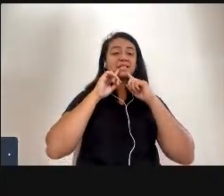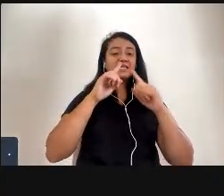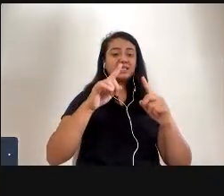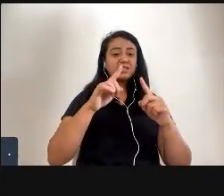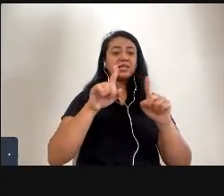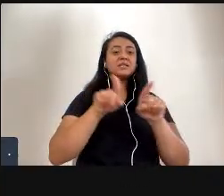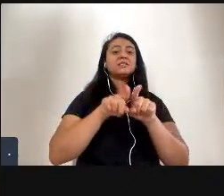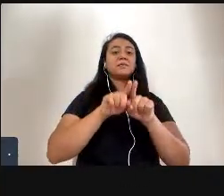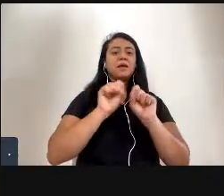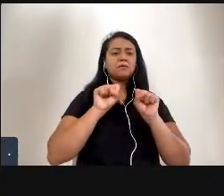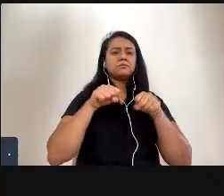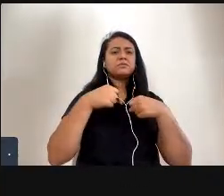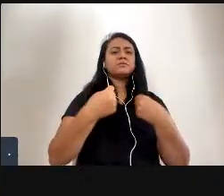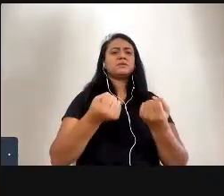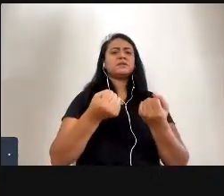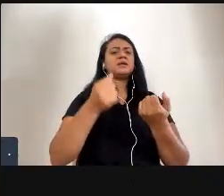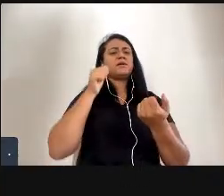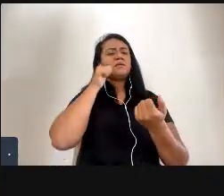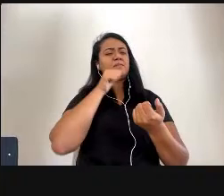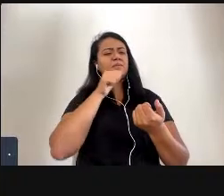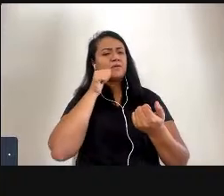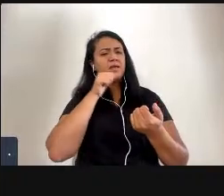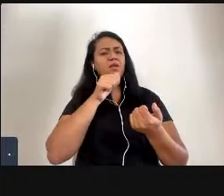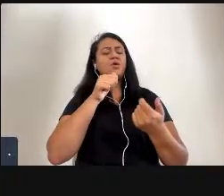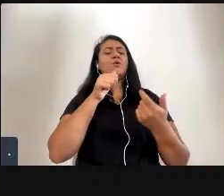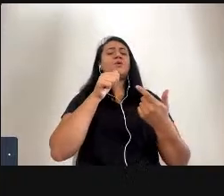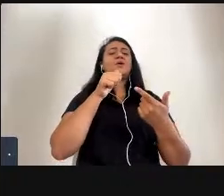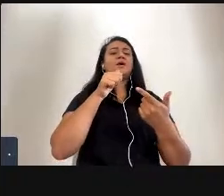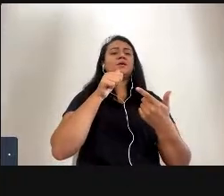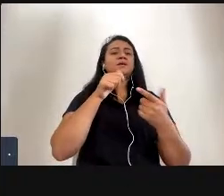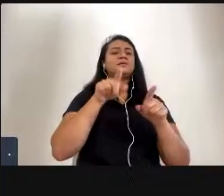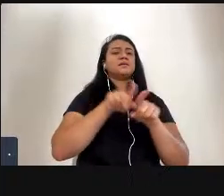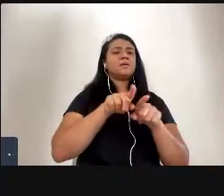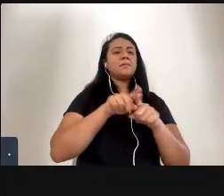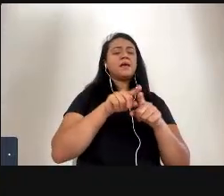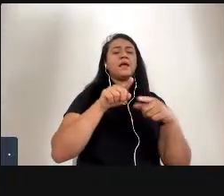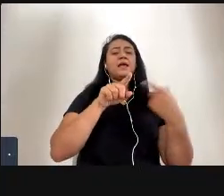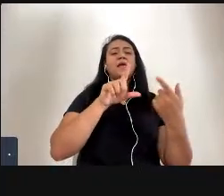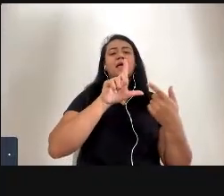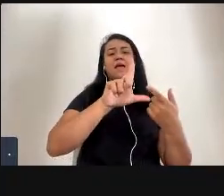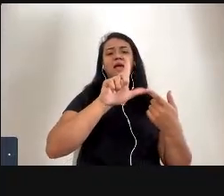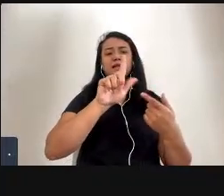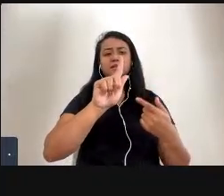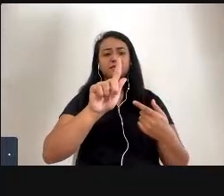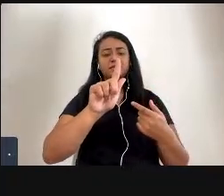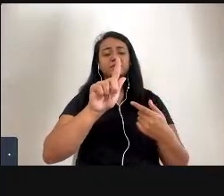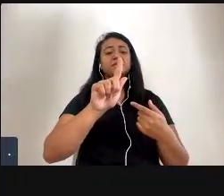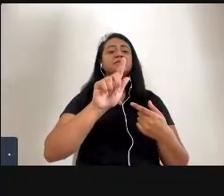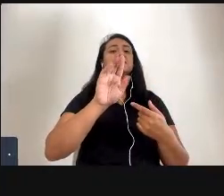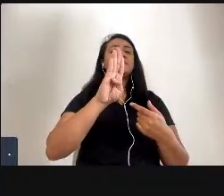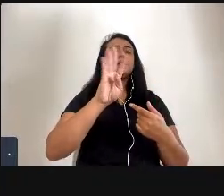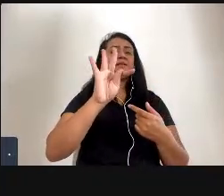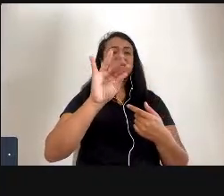tanto na luta feminista quanto na luta LGBTQIA+, na luta antirracista,